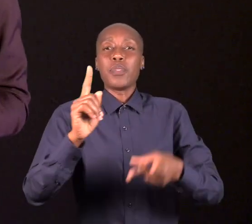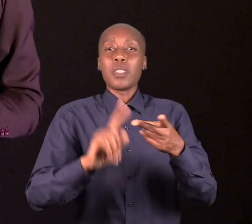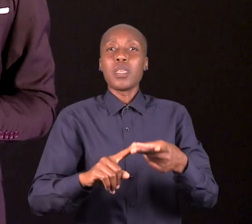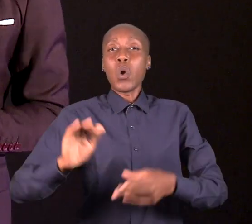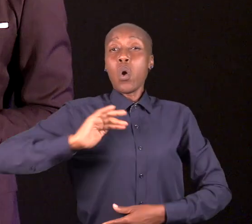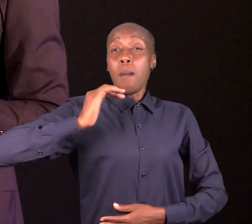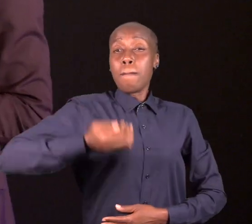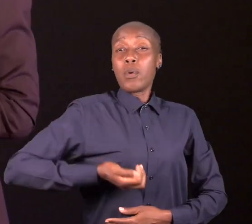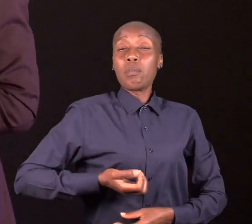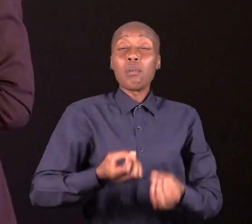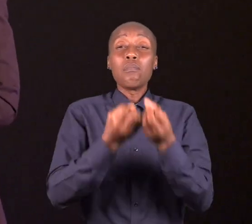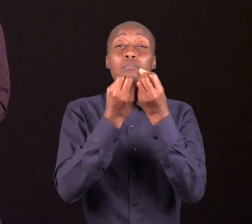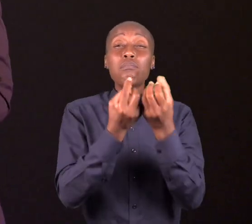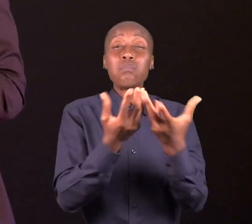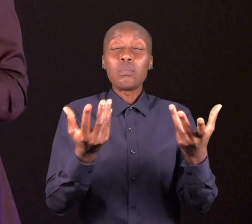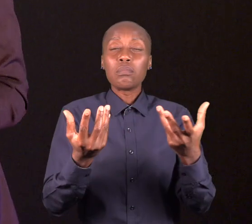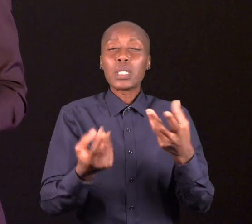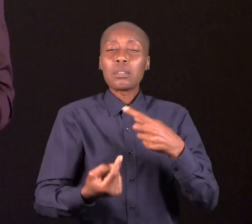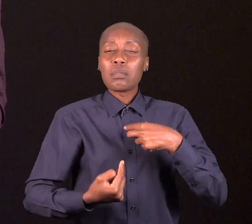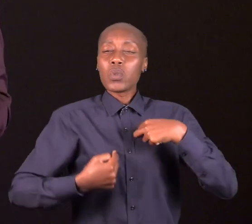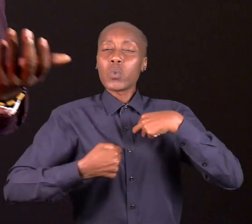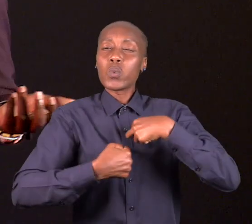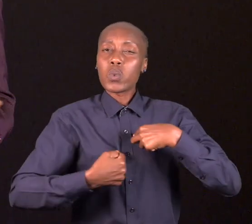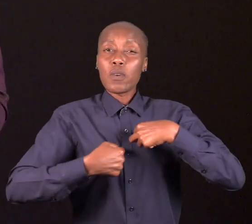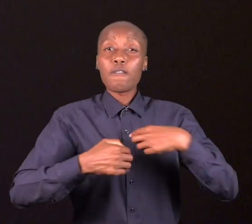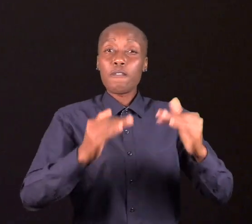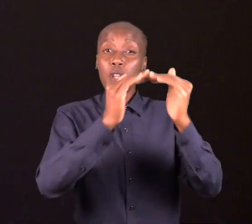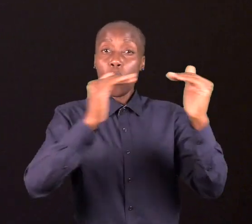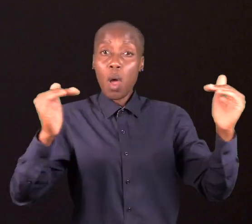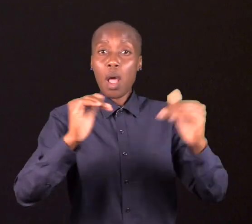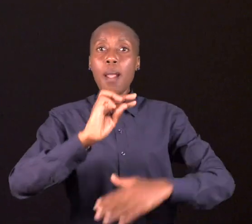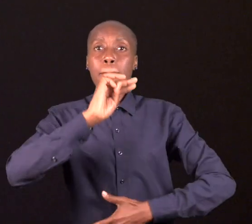Muitas mulheres enfrentam situações semelhantes à da minha mãe.